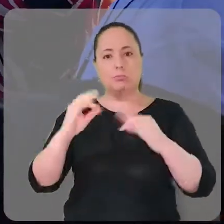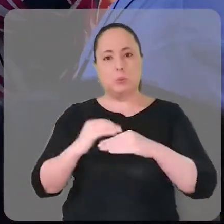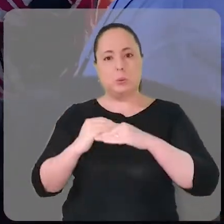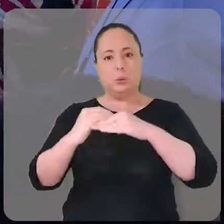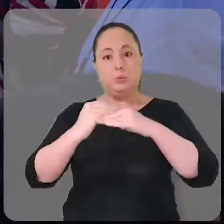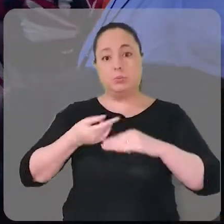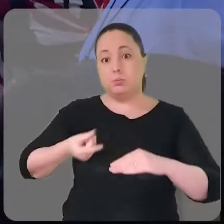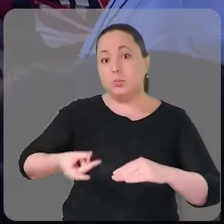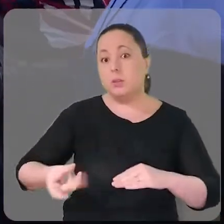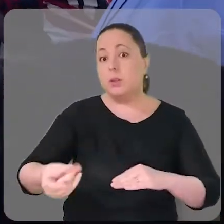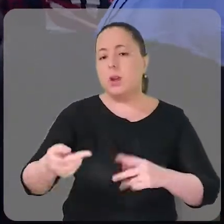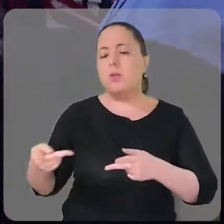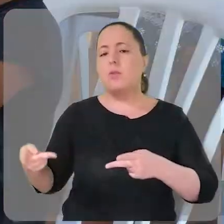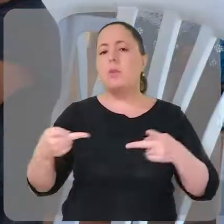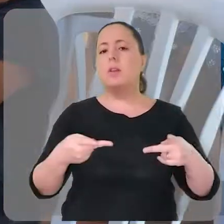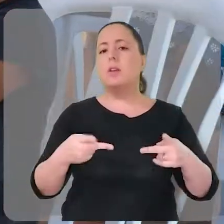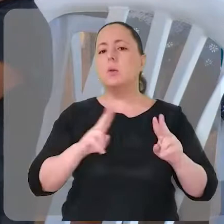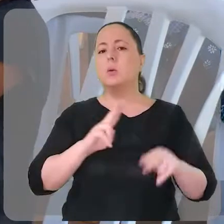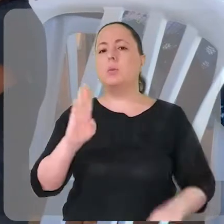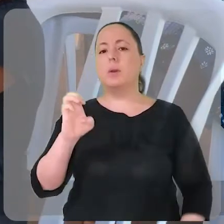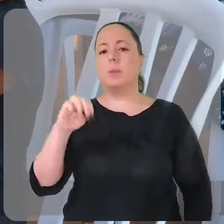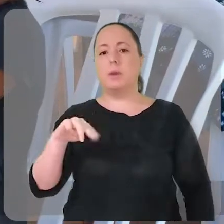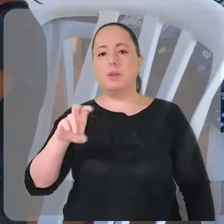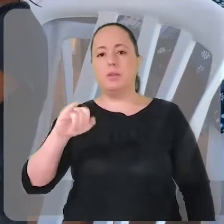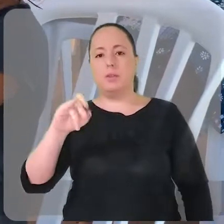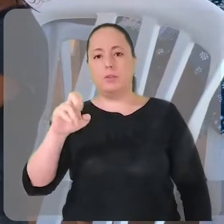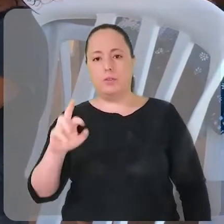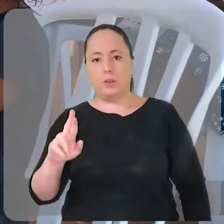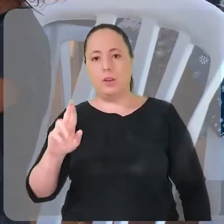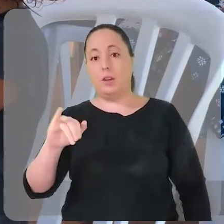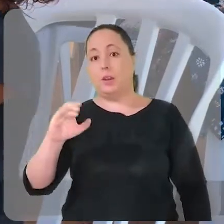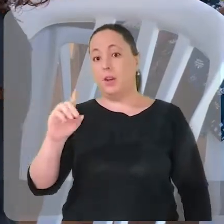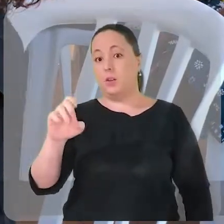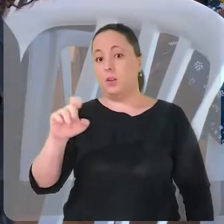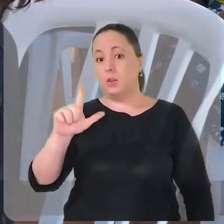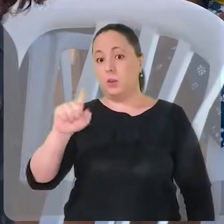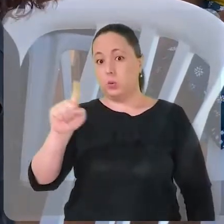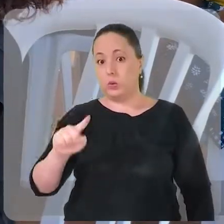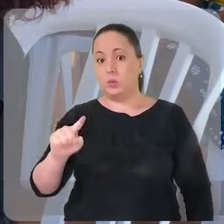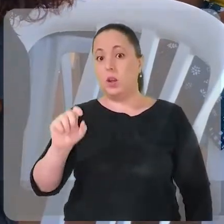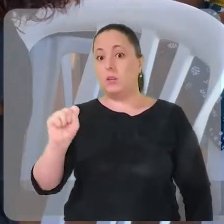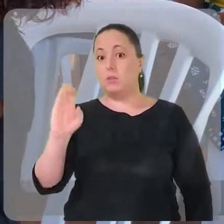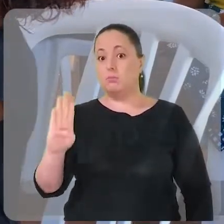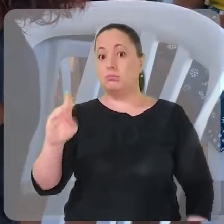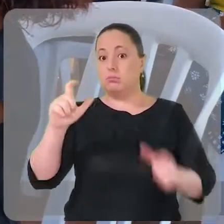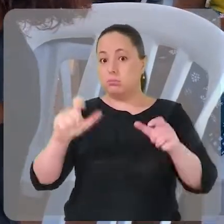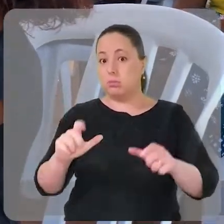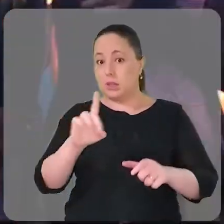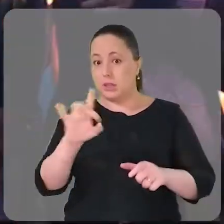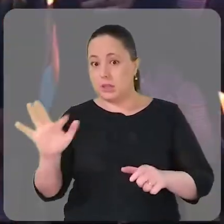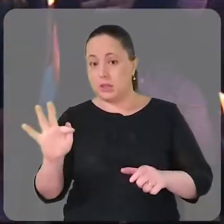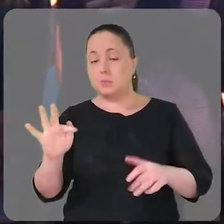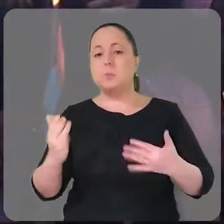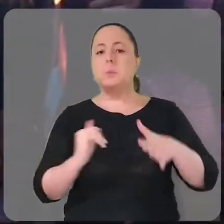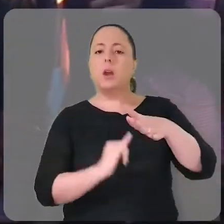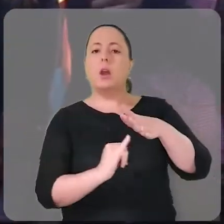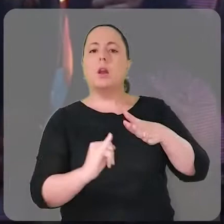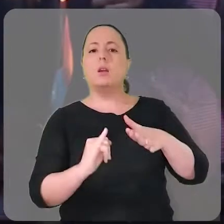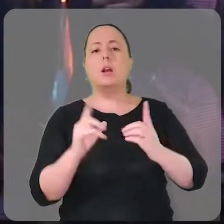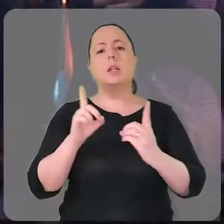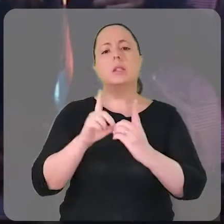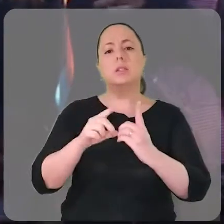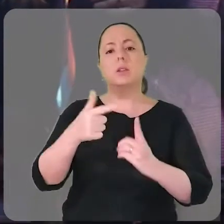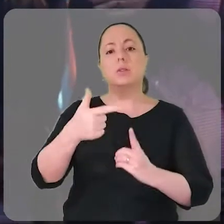de Tecnologias Sustentáveis para o Bem-Viver Raio de Luz, em São Sebastião, no Distrito Federal. A instituição